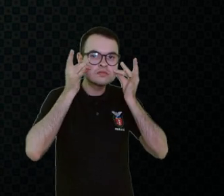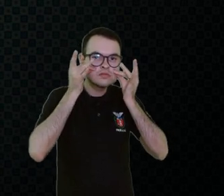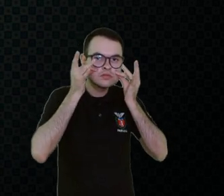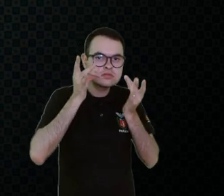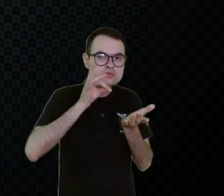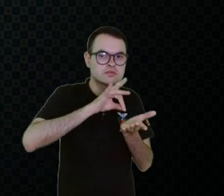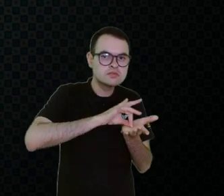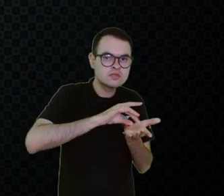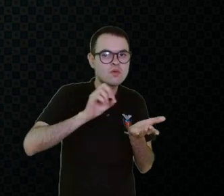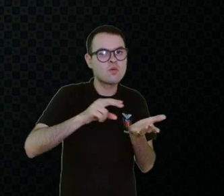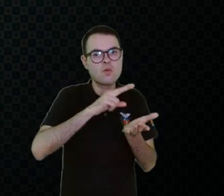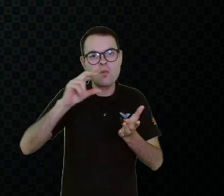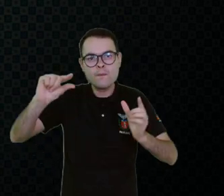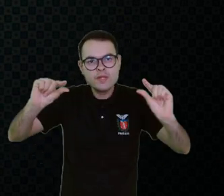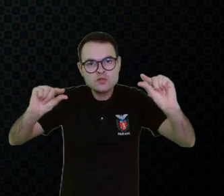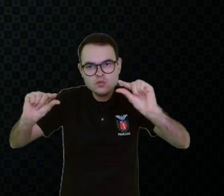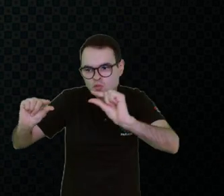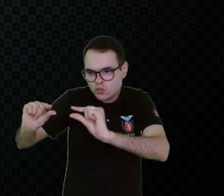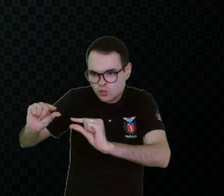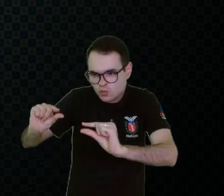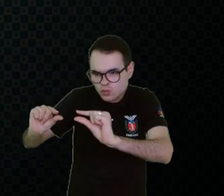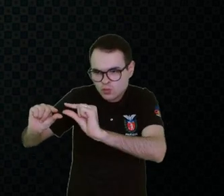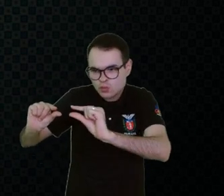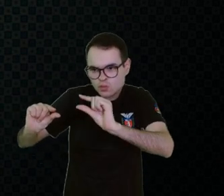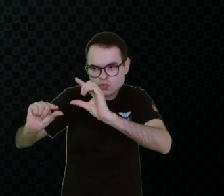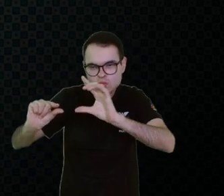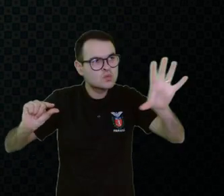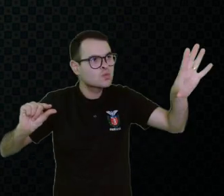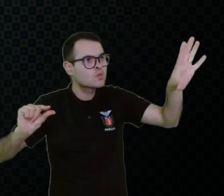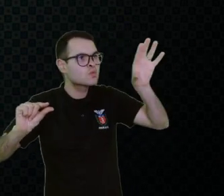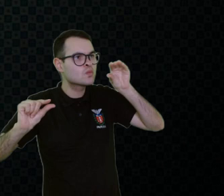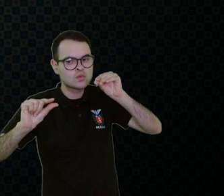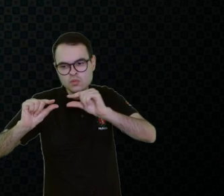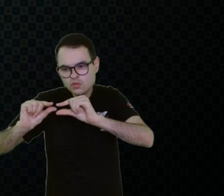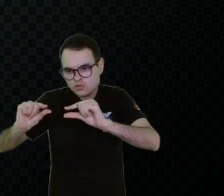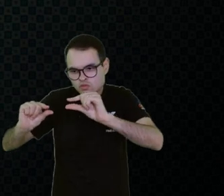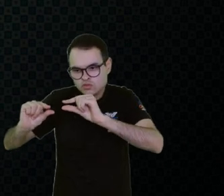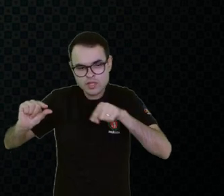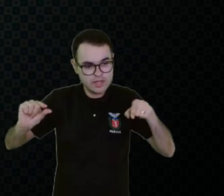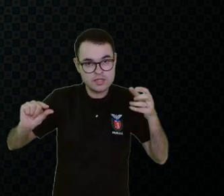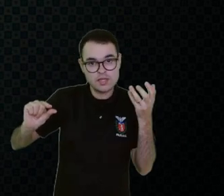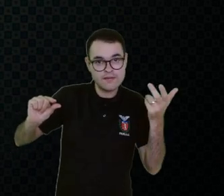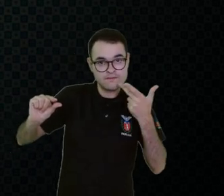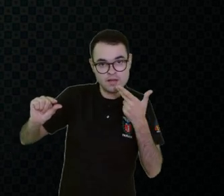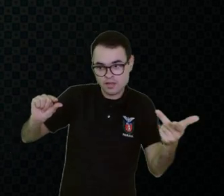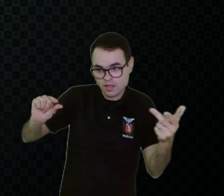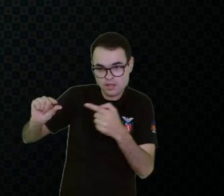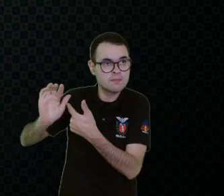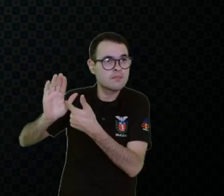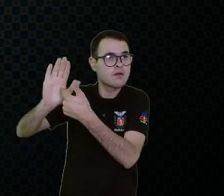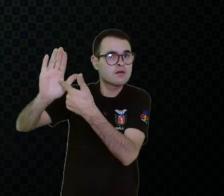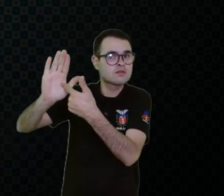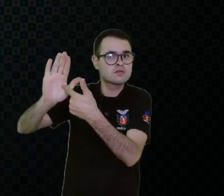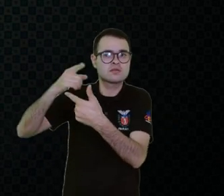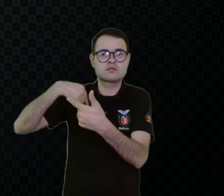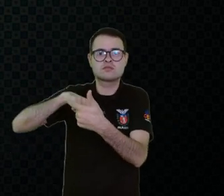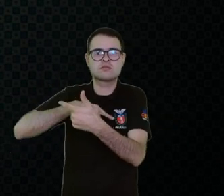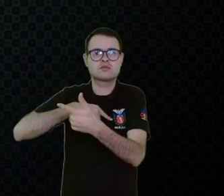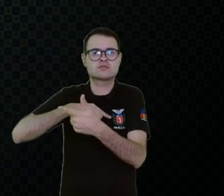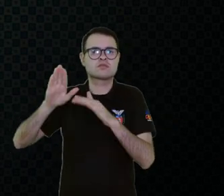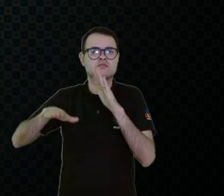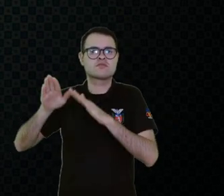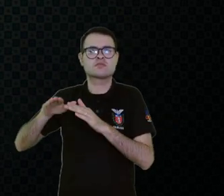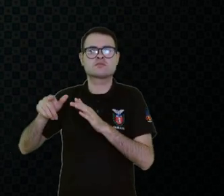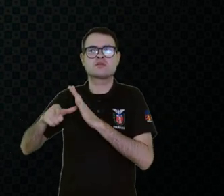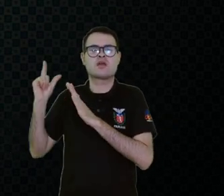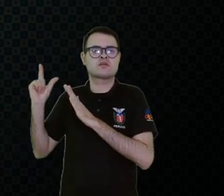miniaturas que representam aquilo que ele quer dizer, então não quer dizer, não necessariamente a gente vai entrar com símbolos.